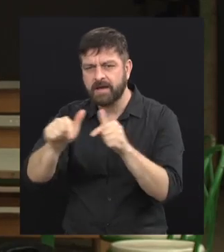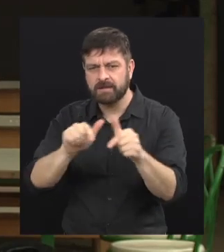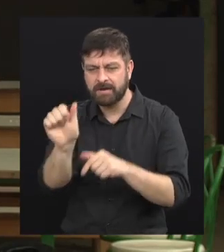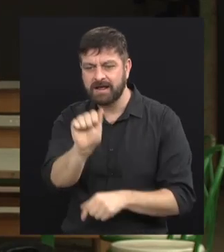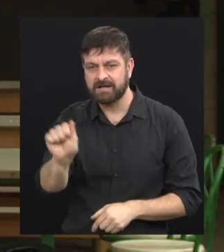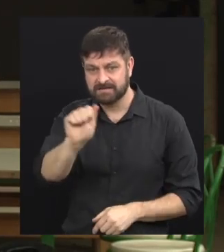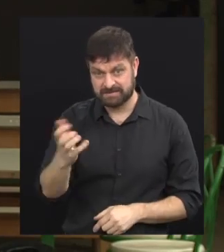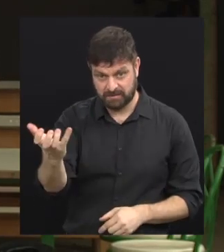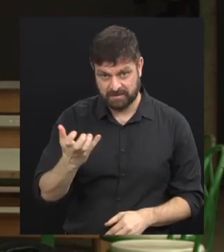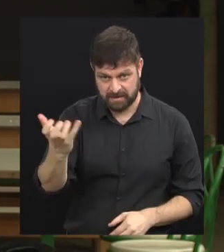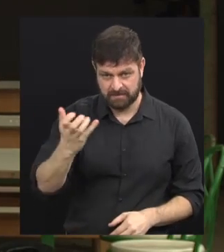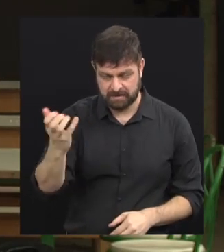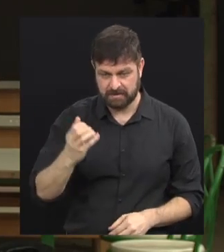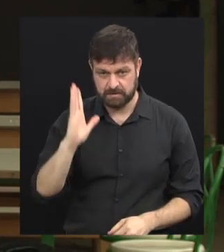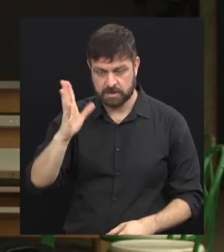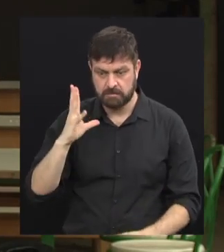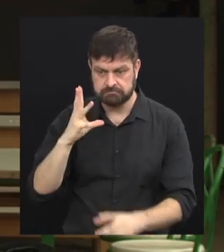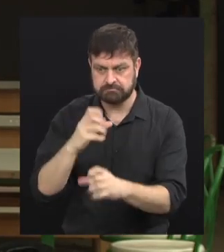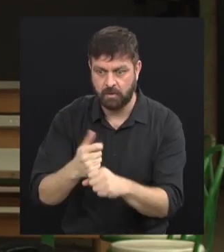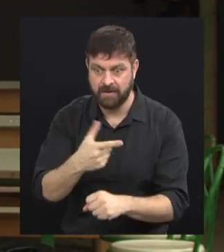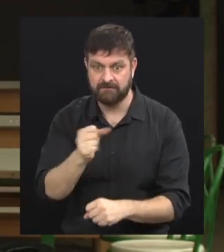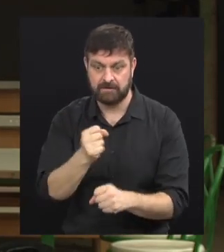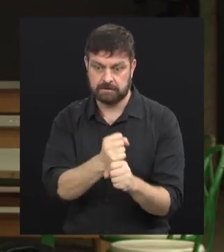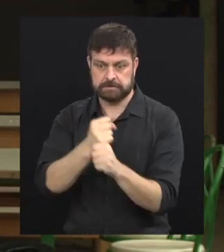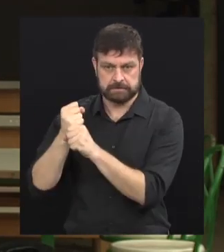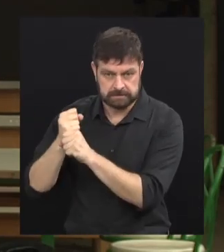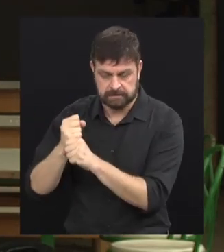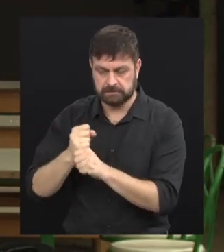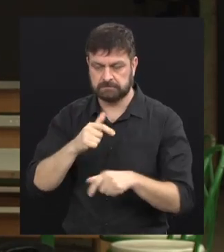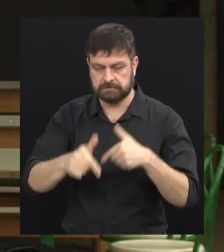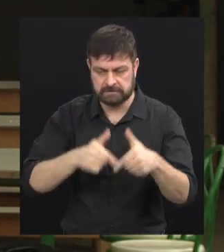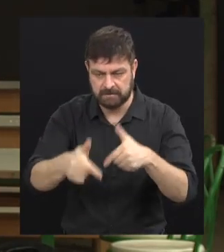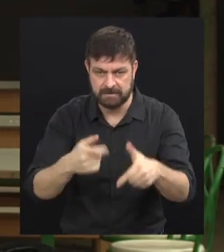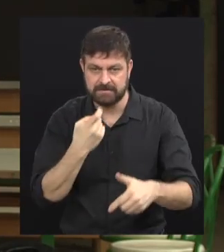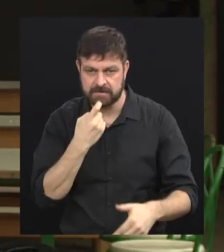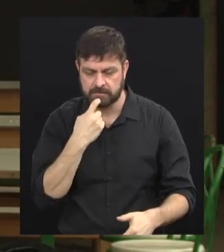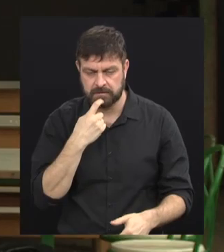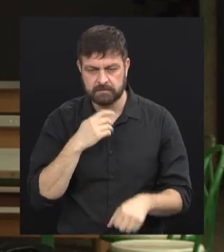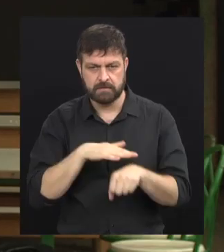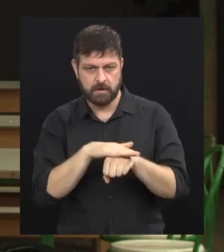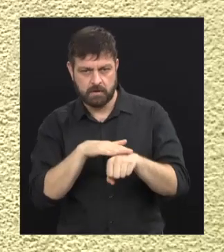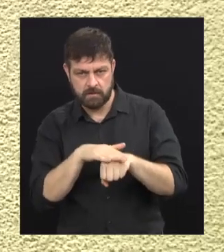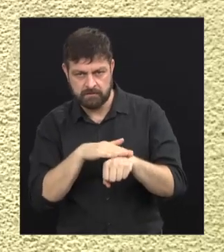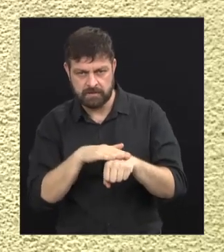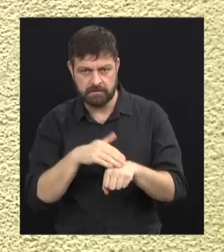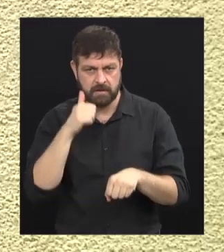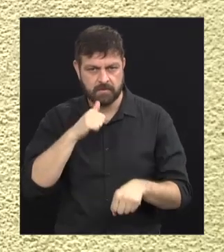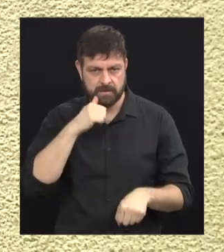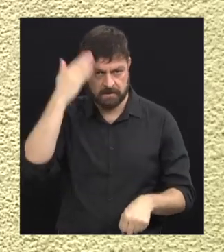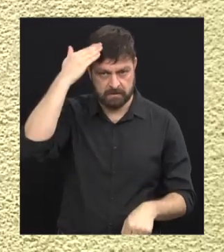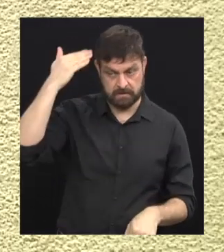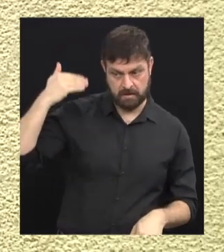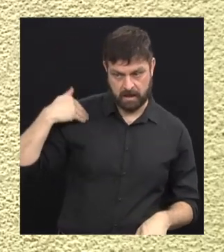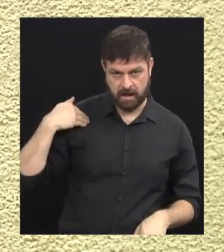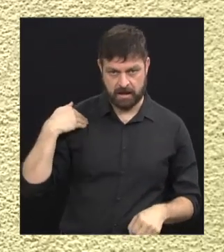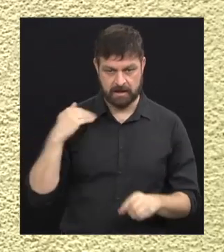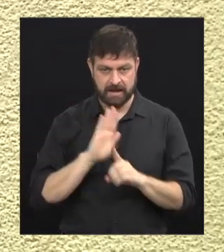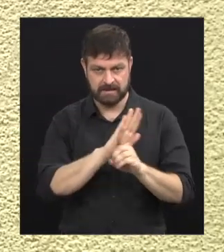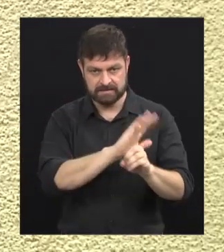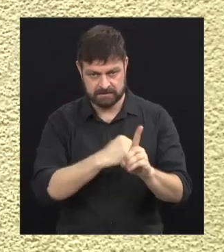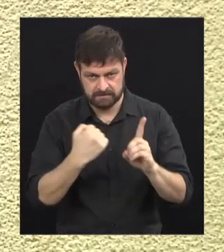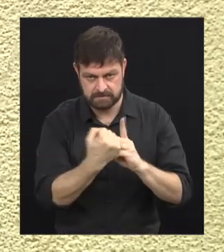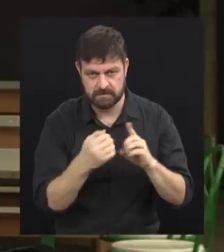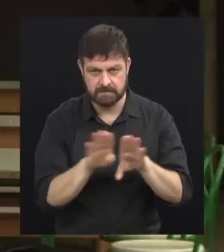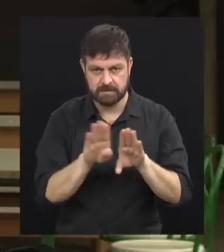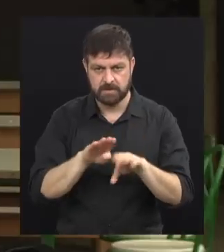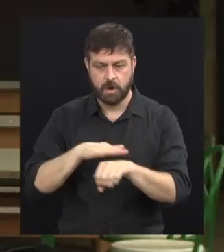Quero Quero, que já completa aí mais de 20 anos na cidade de Campinas. Eu continuo conversando mais uma vez com a Célia, que é assistente social e agora